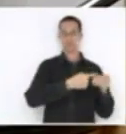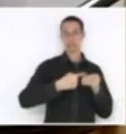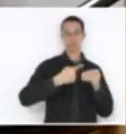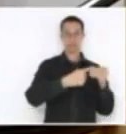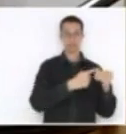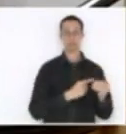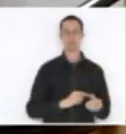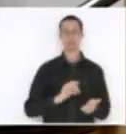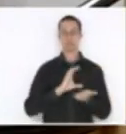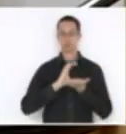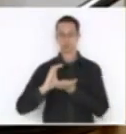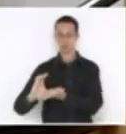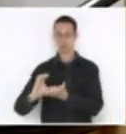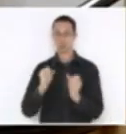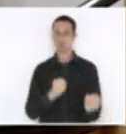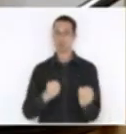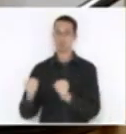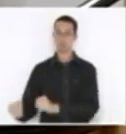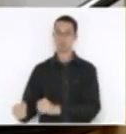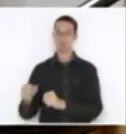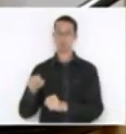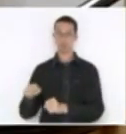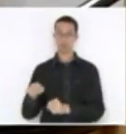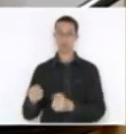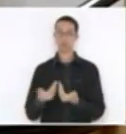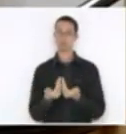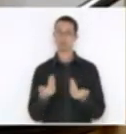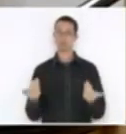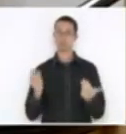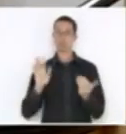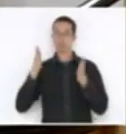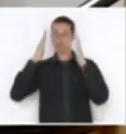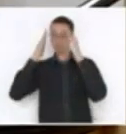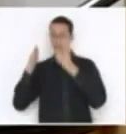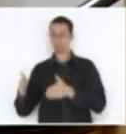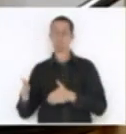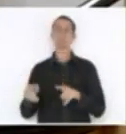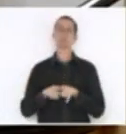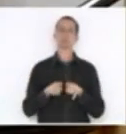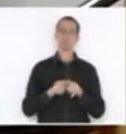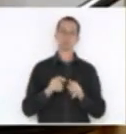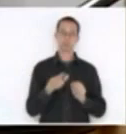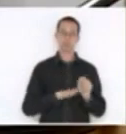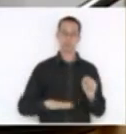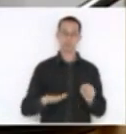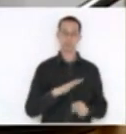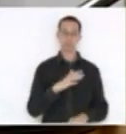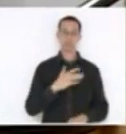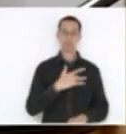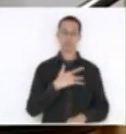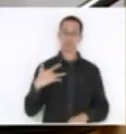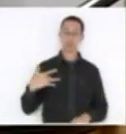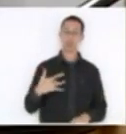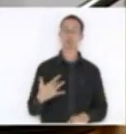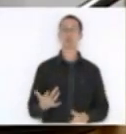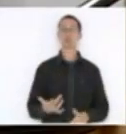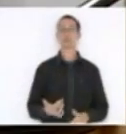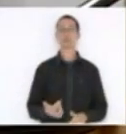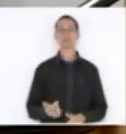que estão carimbados para determinadas áreas, como a educação em saúde. E eu utilizo de